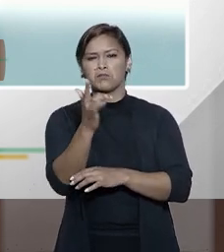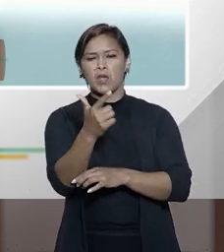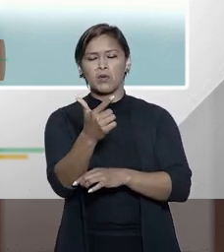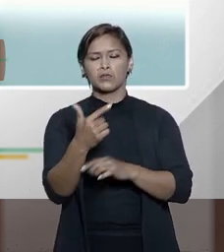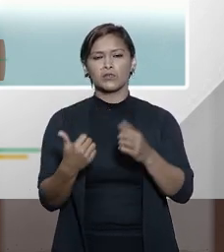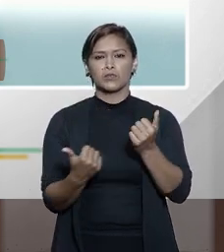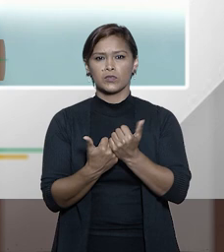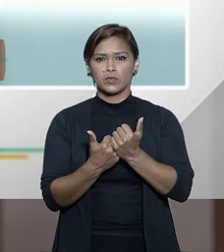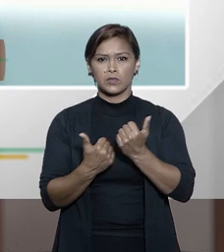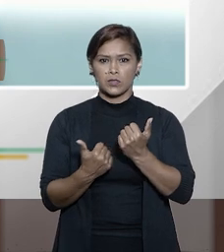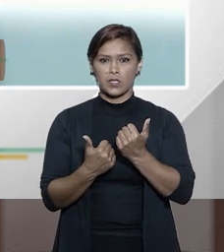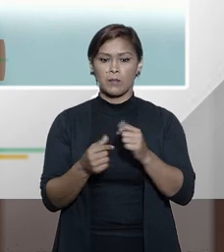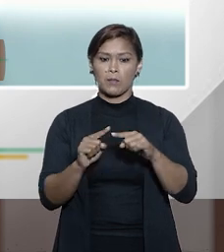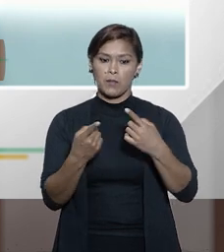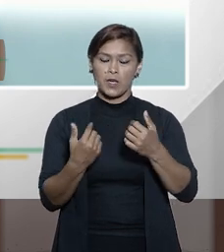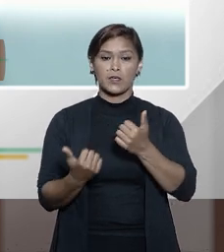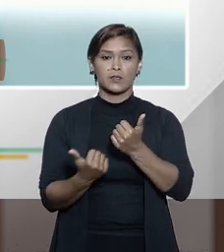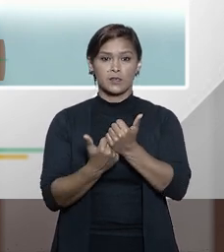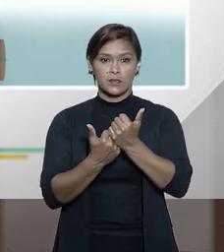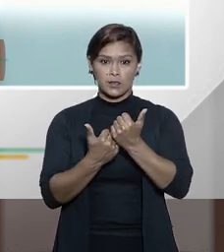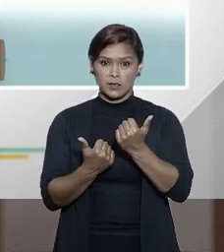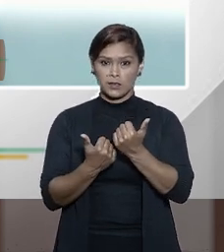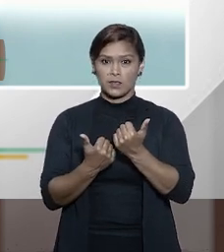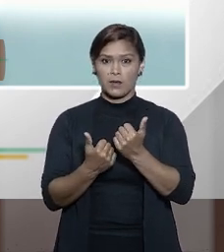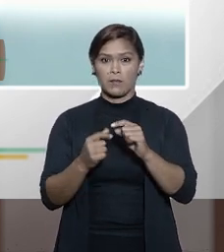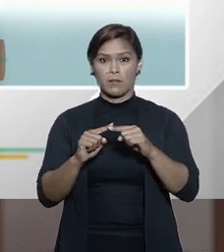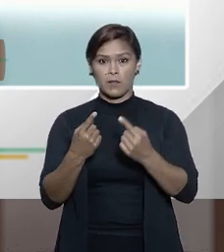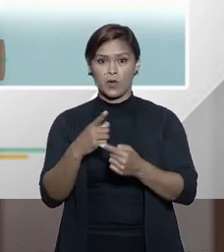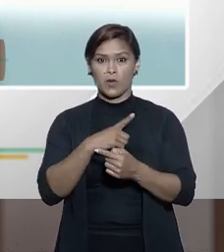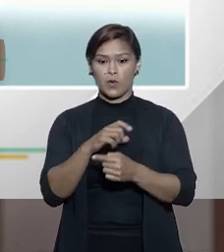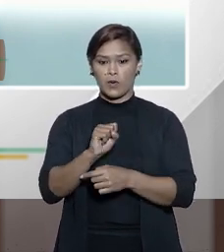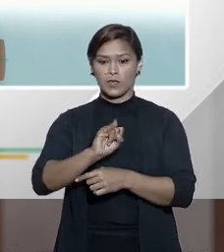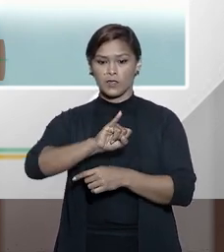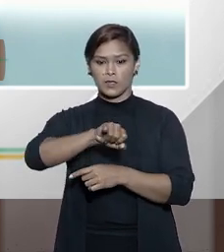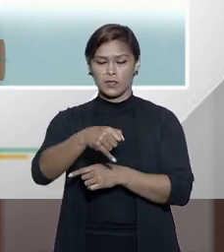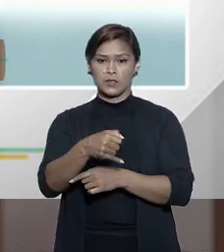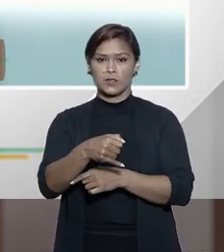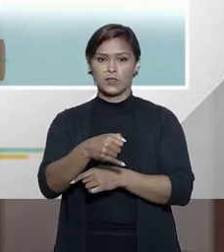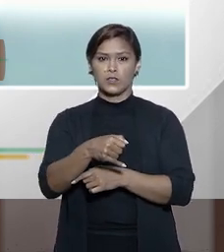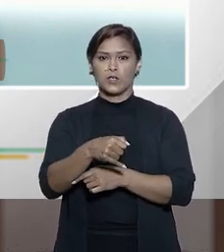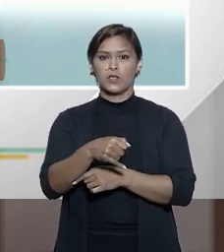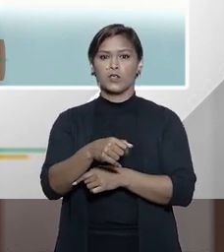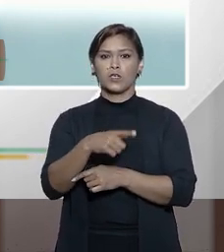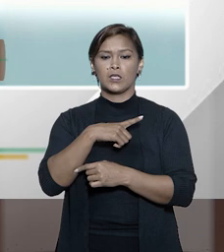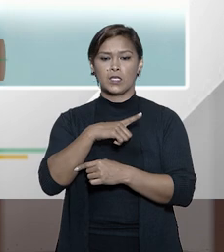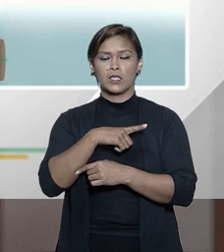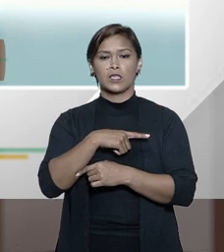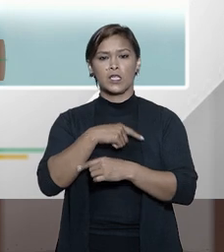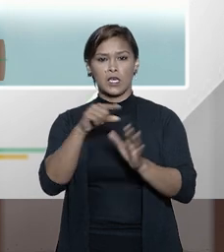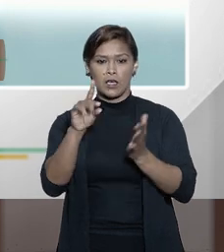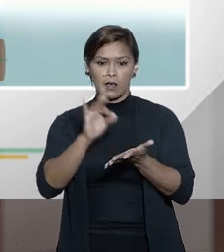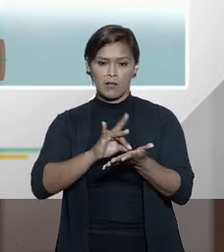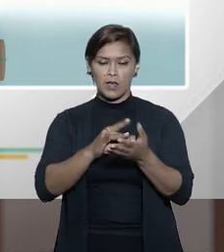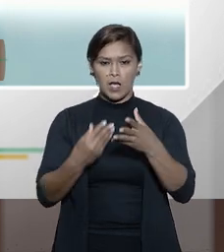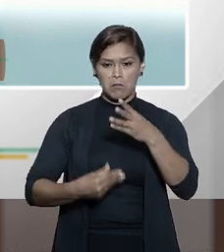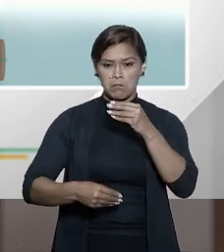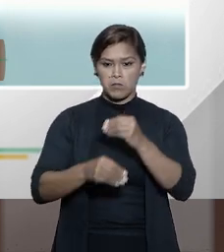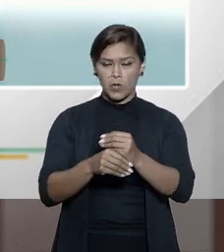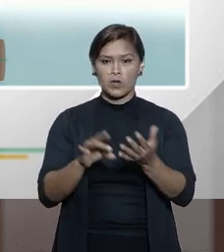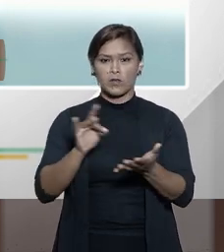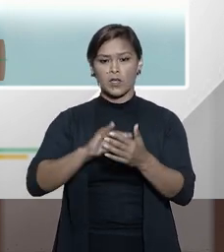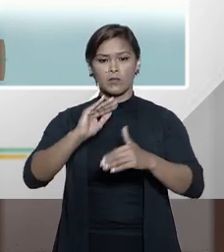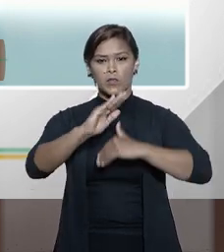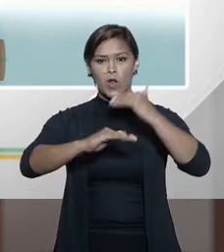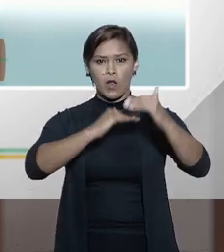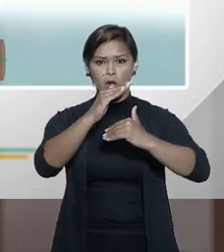tinha esse apoio, mas esse apoio, embora o STJ, o Superior Tribunal de Justiça, tenha, de fato, contribuído muito